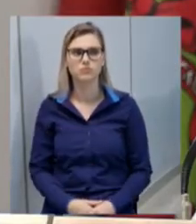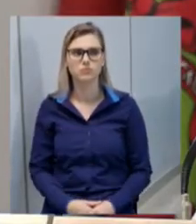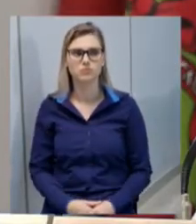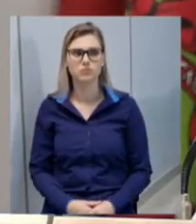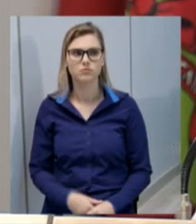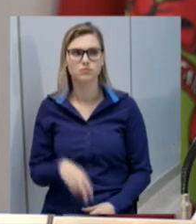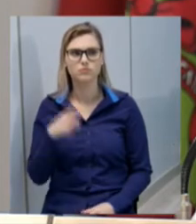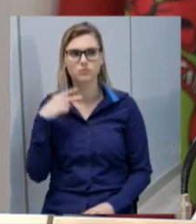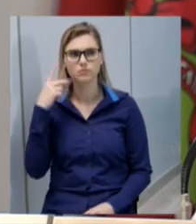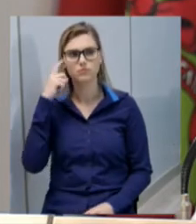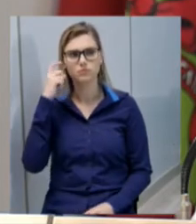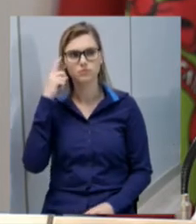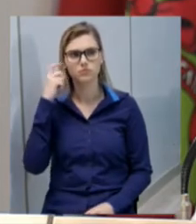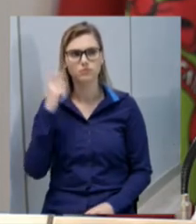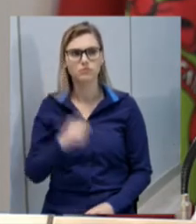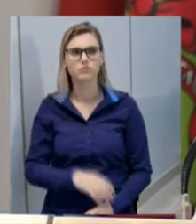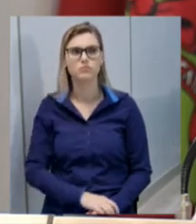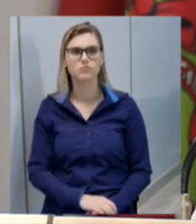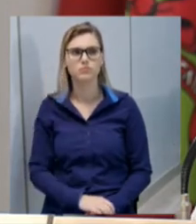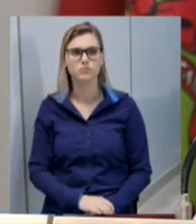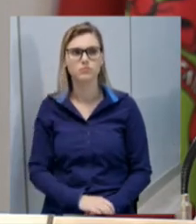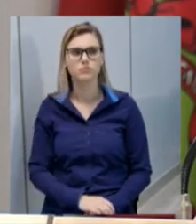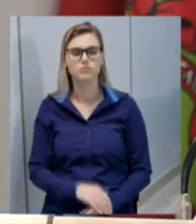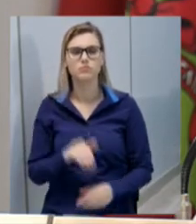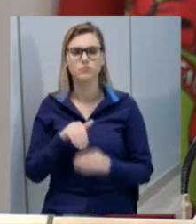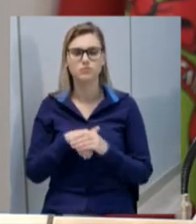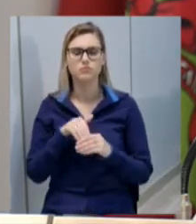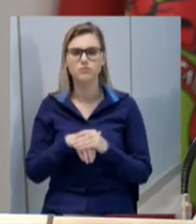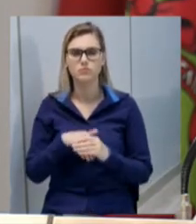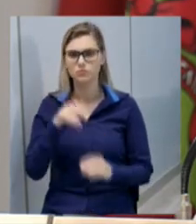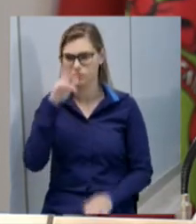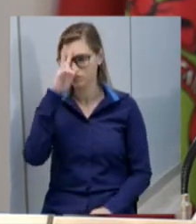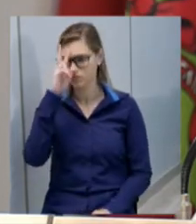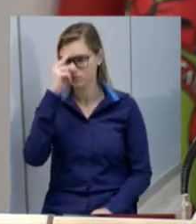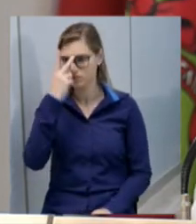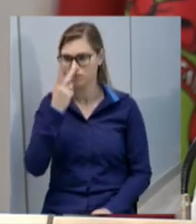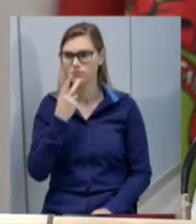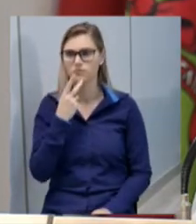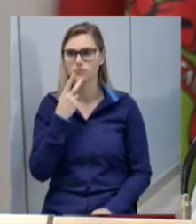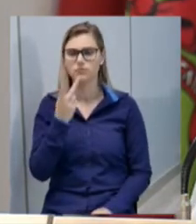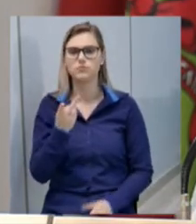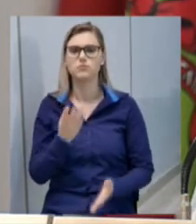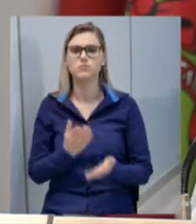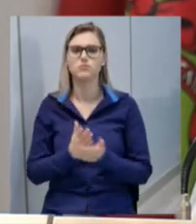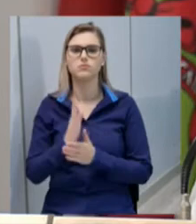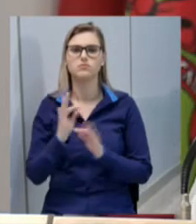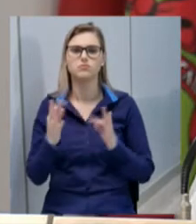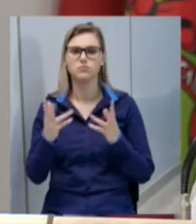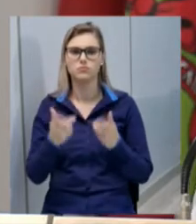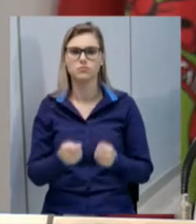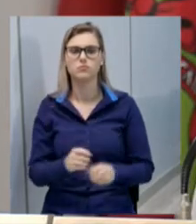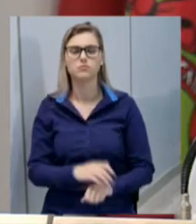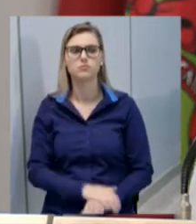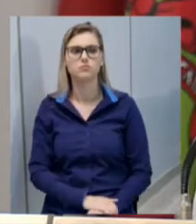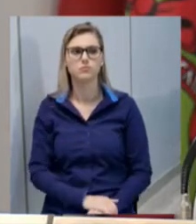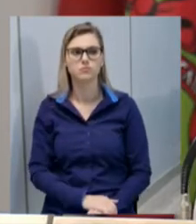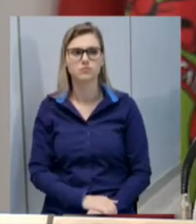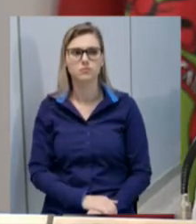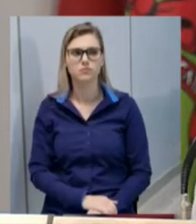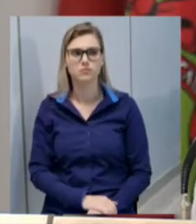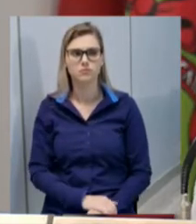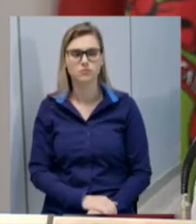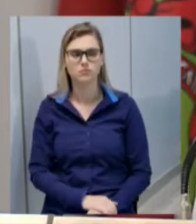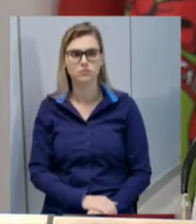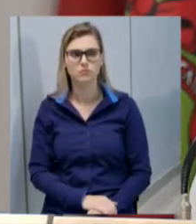vereador João Paulo em votação os contrários se manifestem aprovada por unanimidade